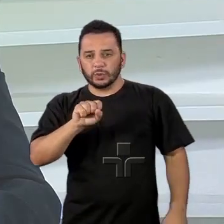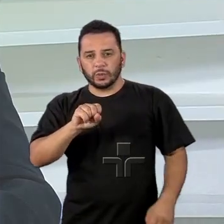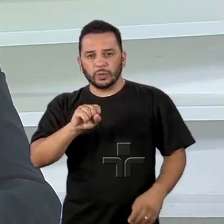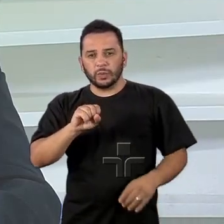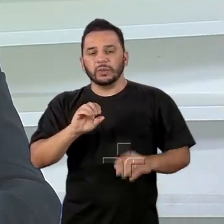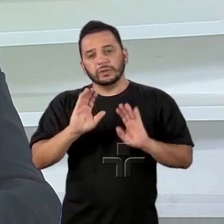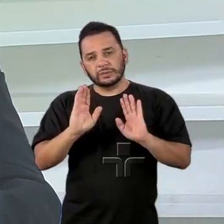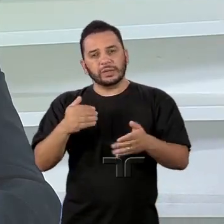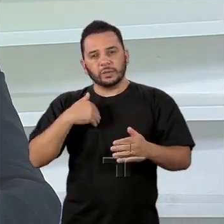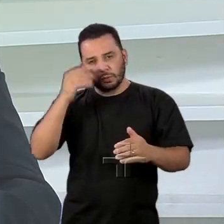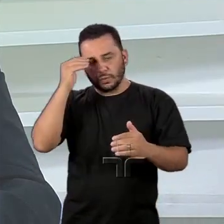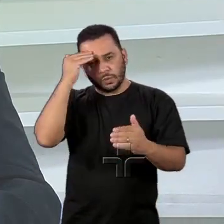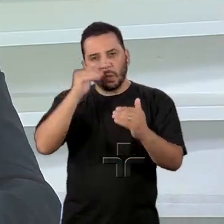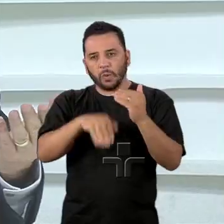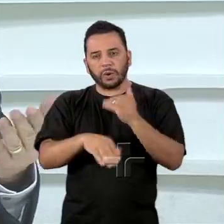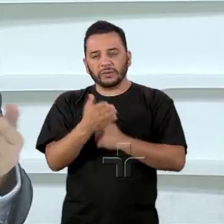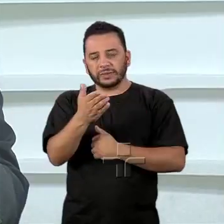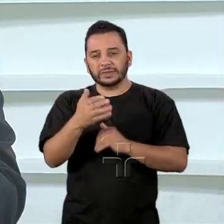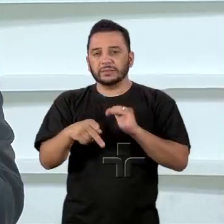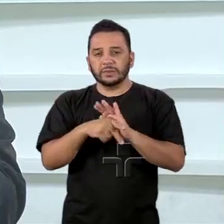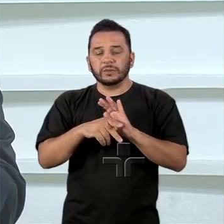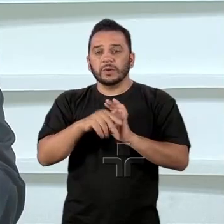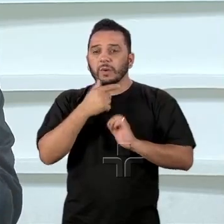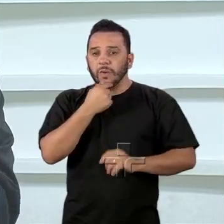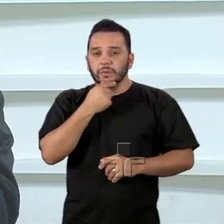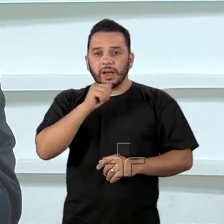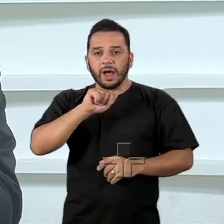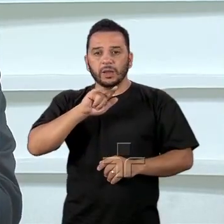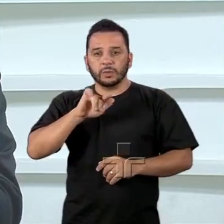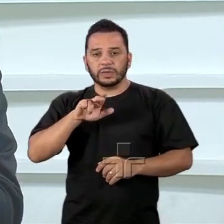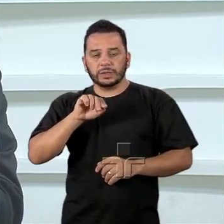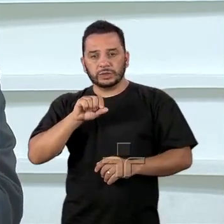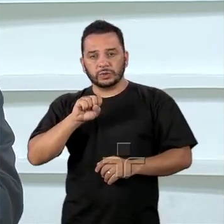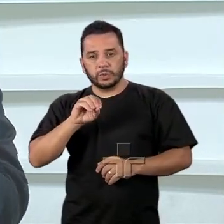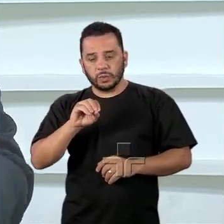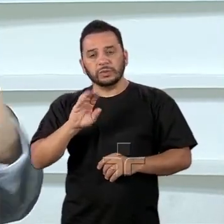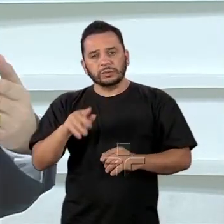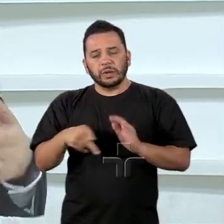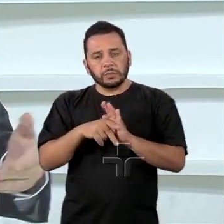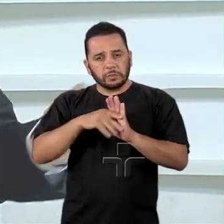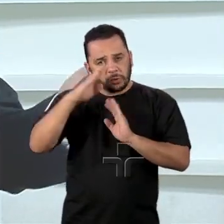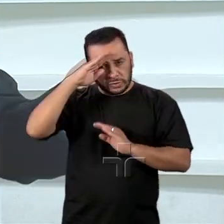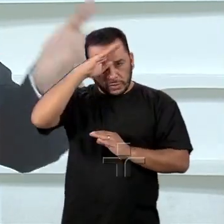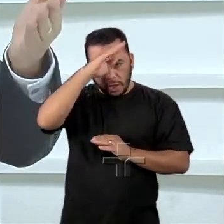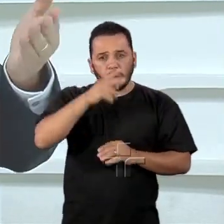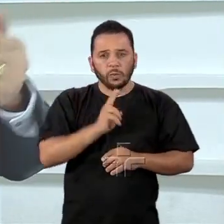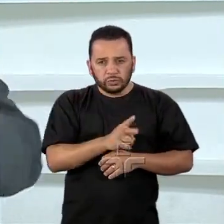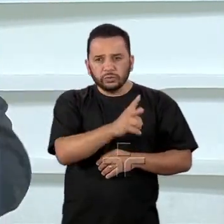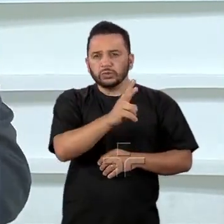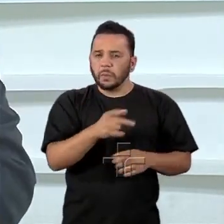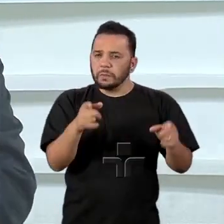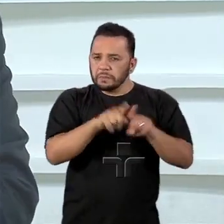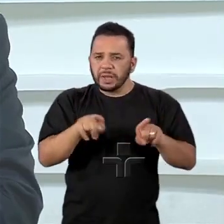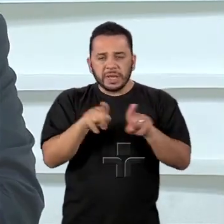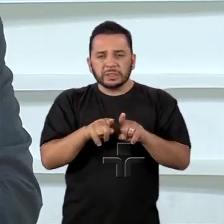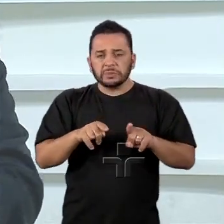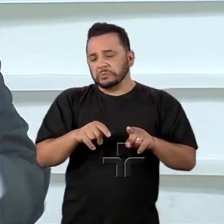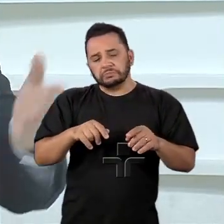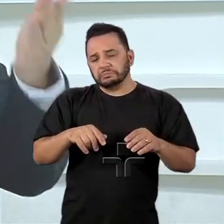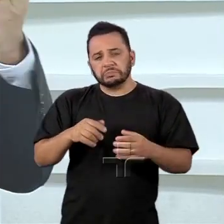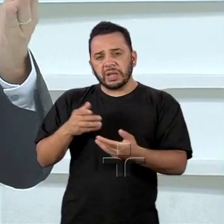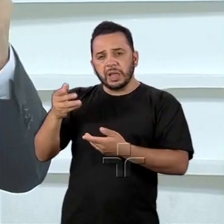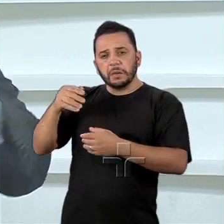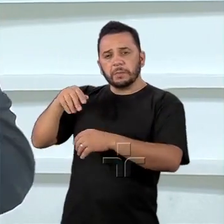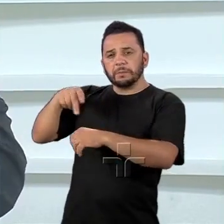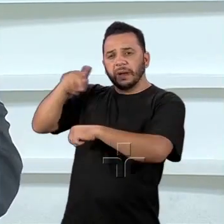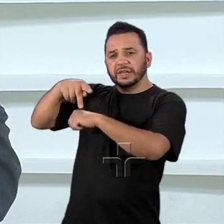pelo que ele falou, com Jair Bolsonaro nada mudaria. Então, queria aproveitar, começando no sentido horário,